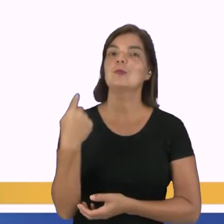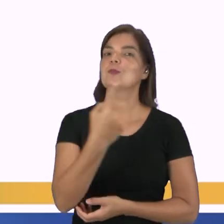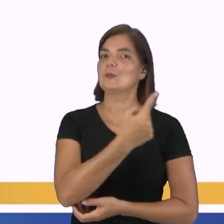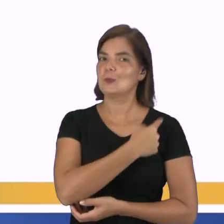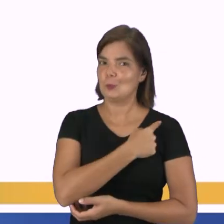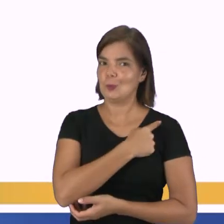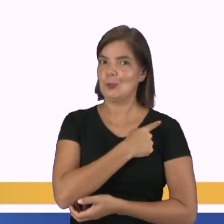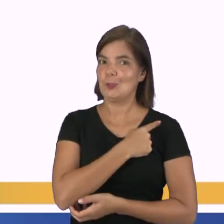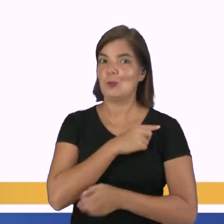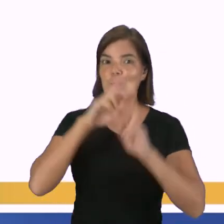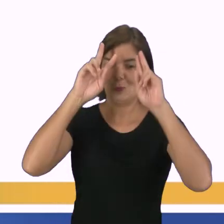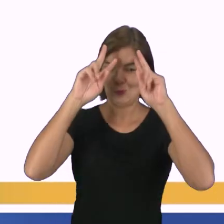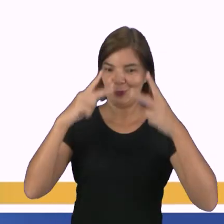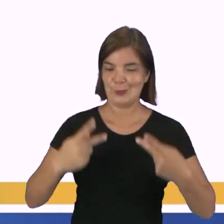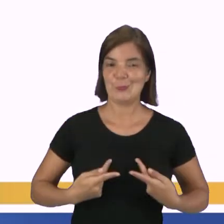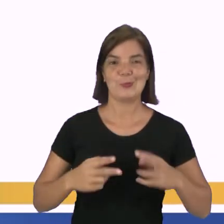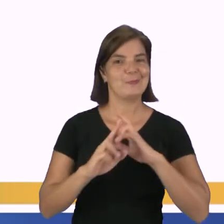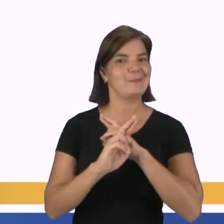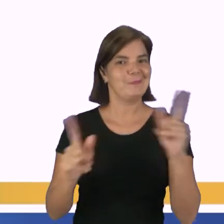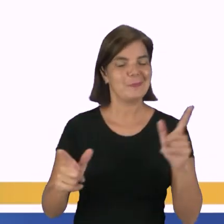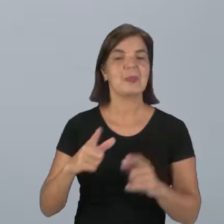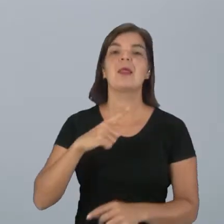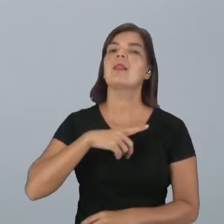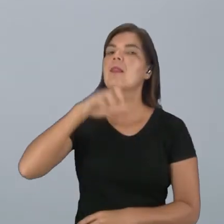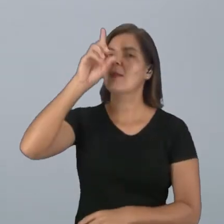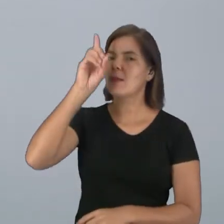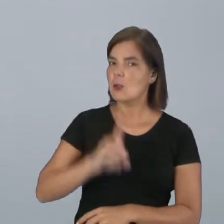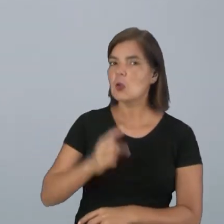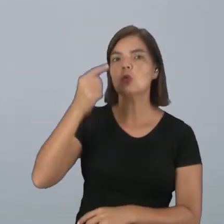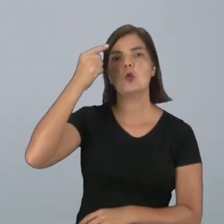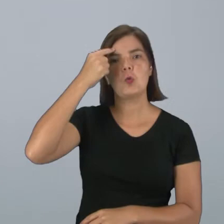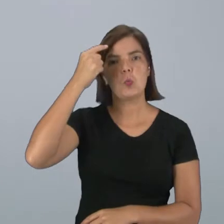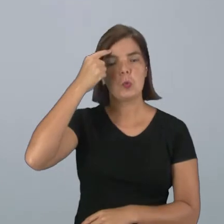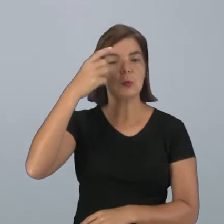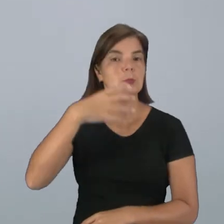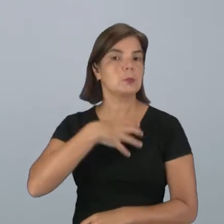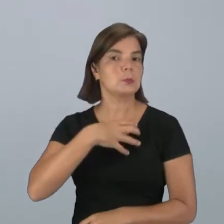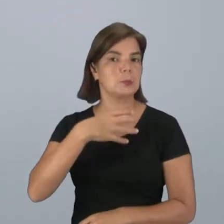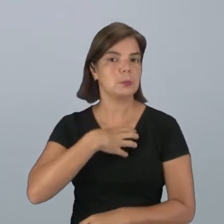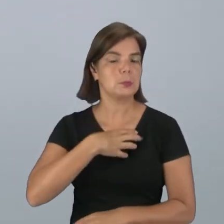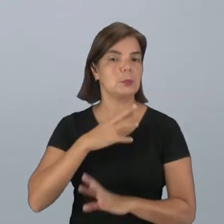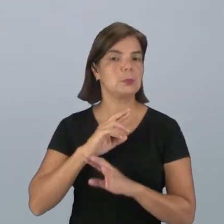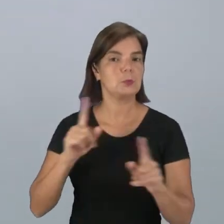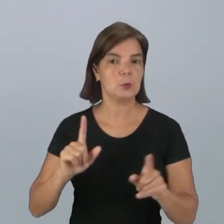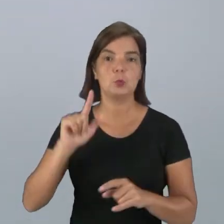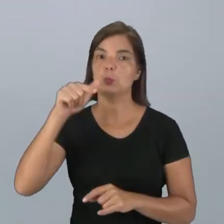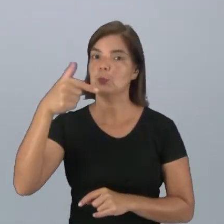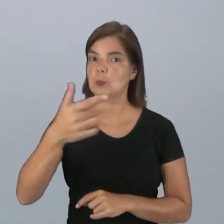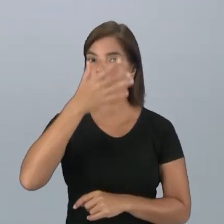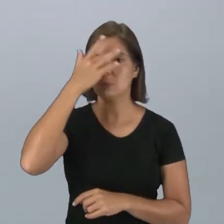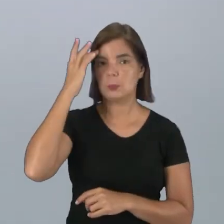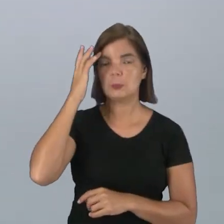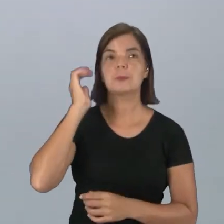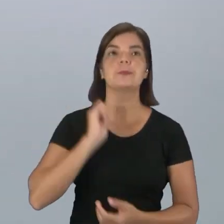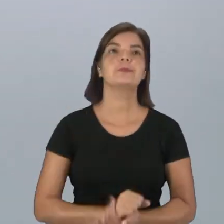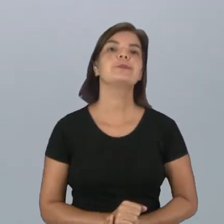seres diferentes, temos o direito de pensar e de agir de maneira diferente do outro.